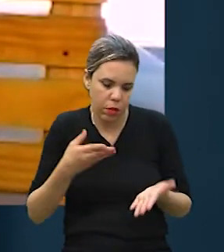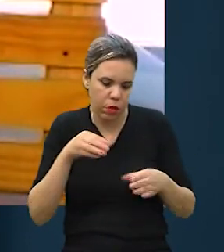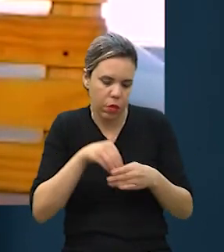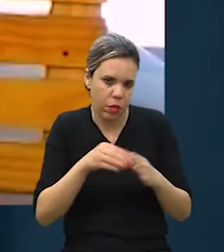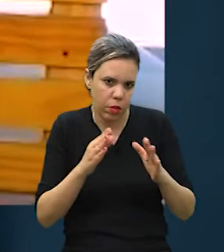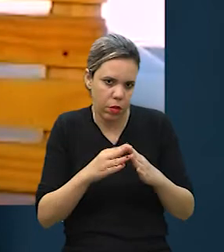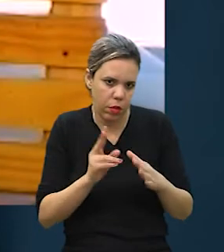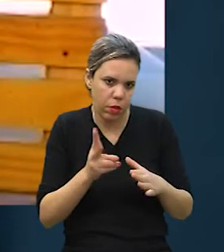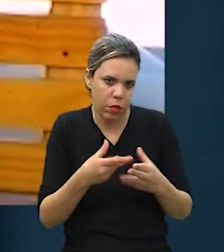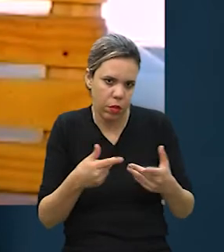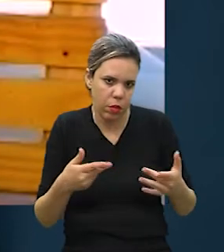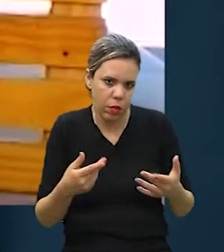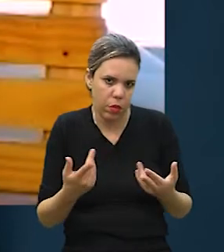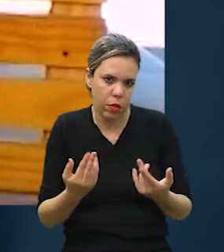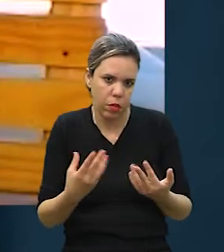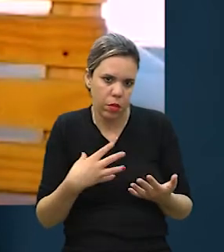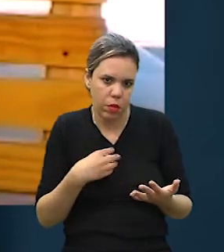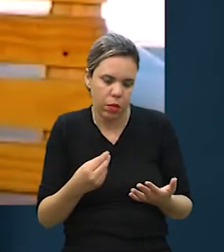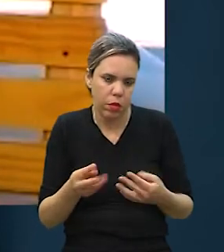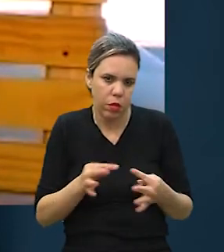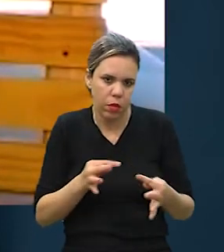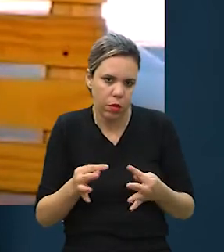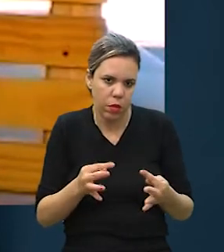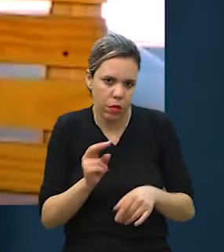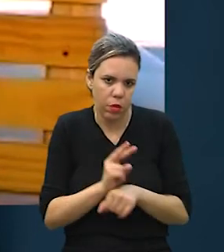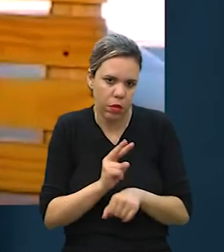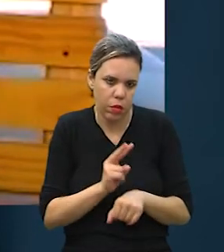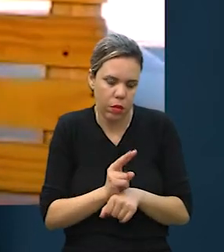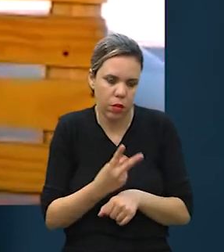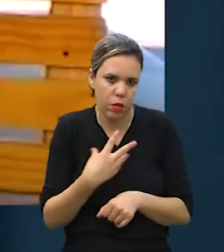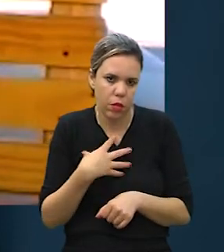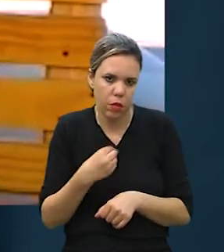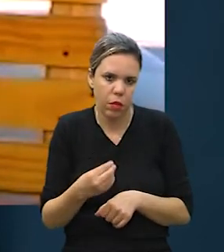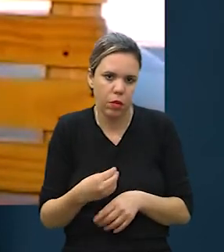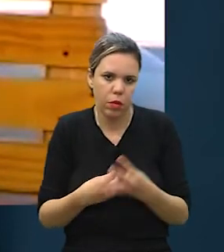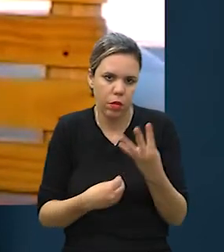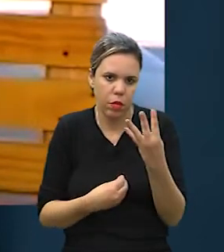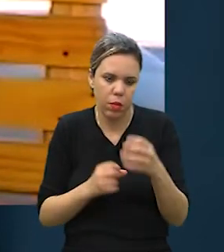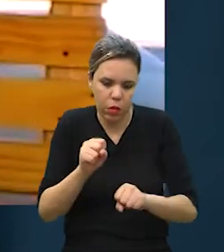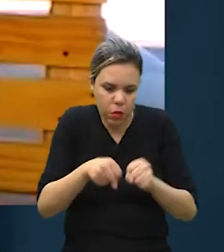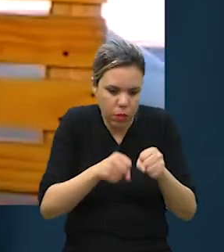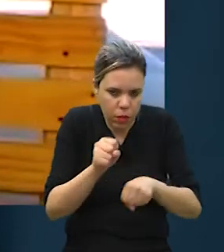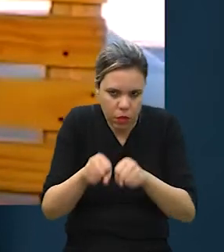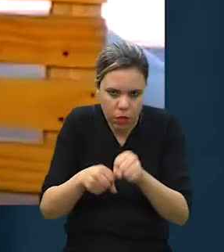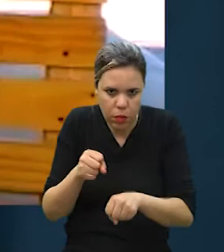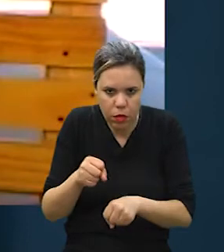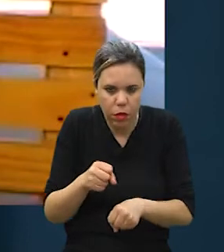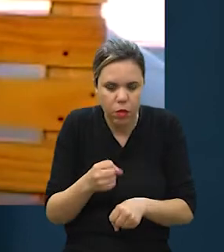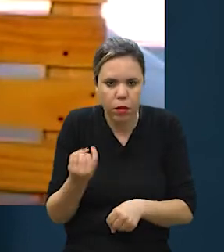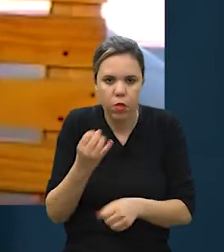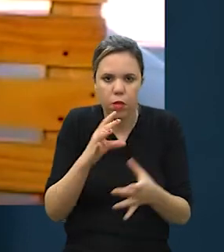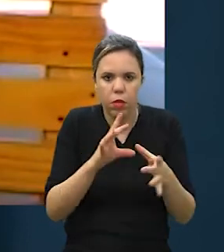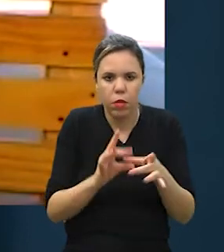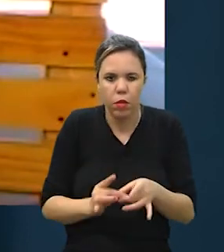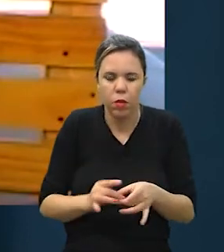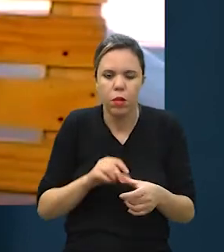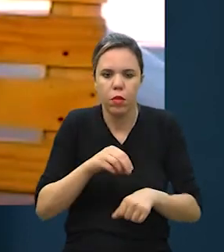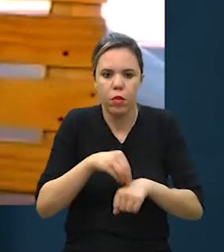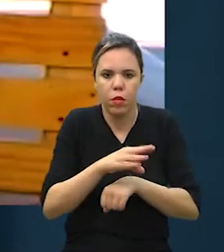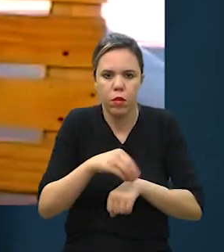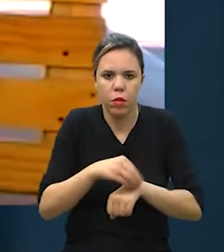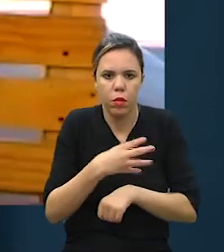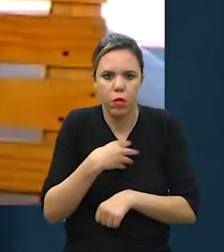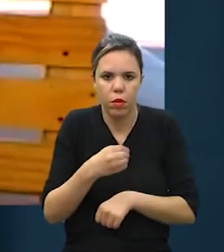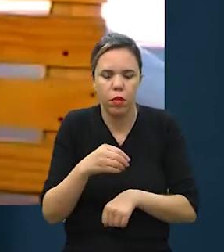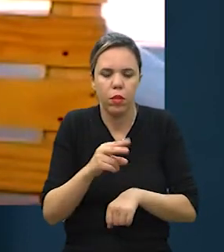Ele está aqui dentro de casa para muitos como filhos, os filhos de quatro patas, que a gente chama. Então é super coerente que você